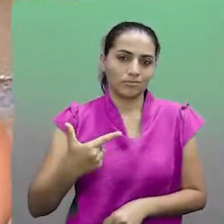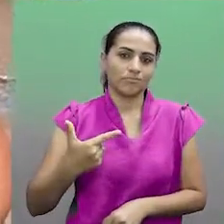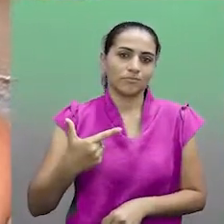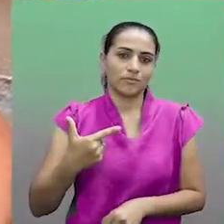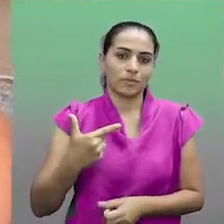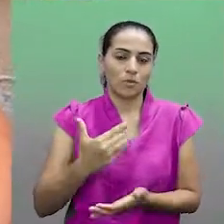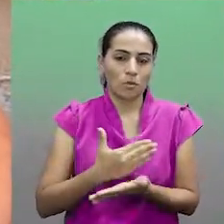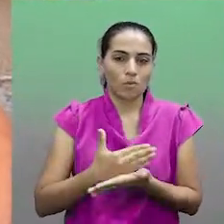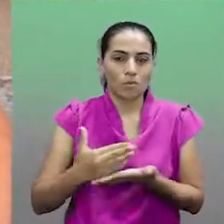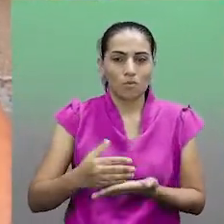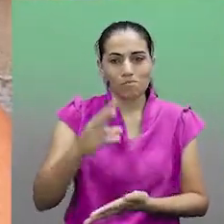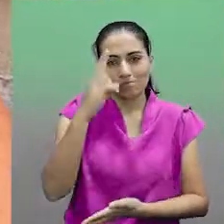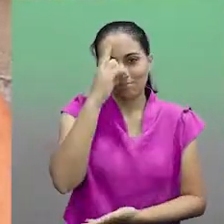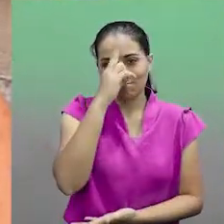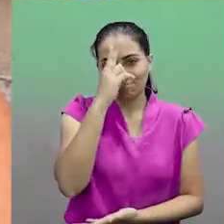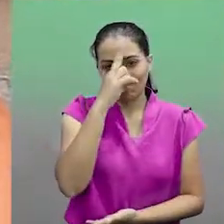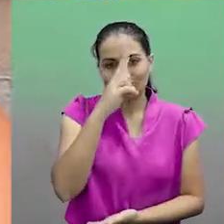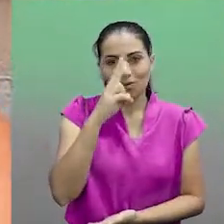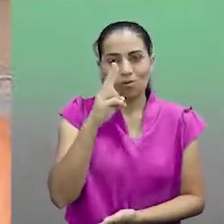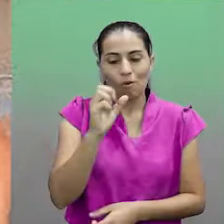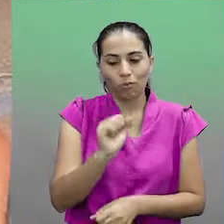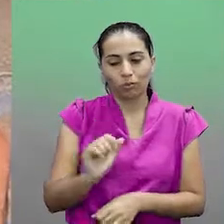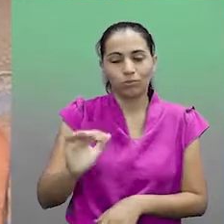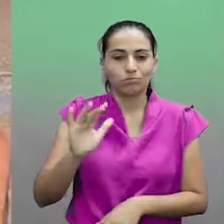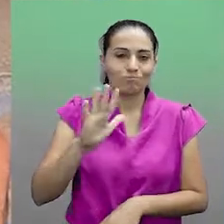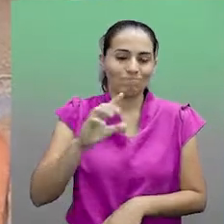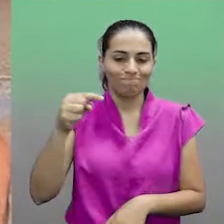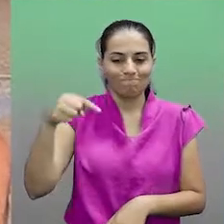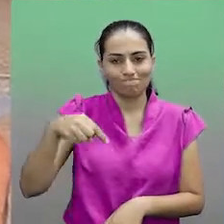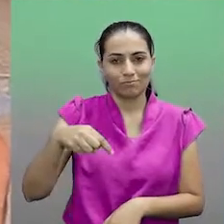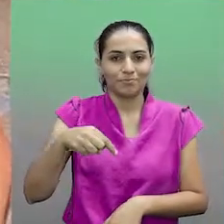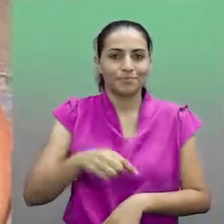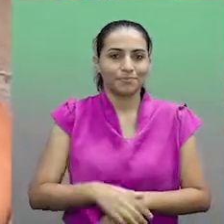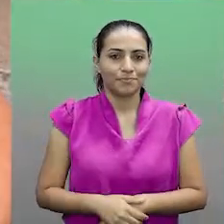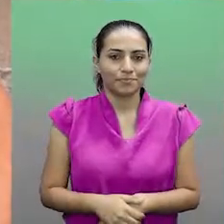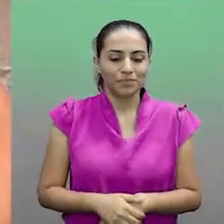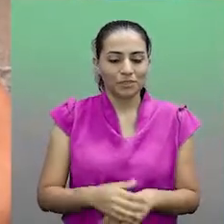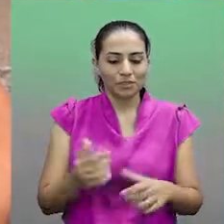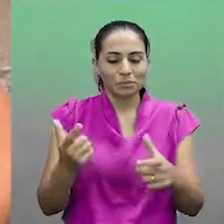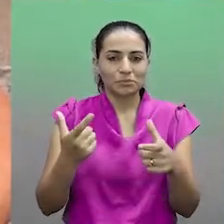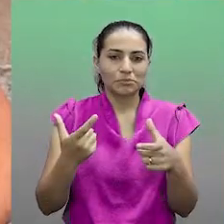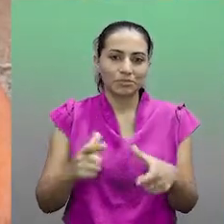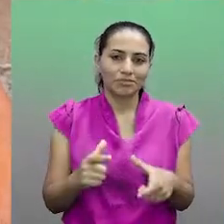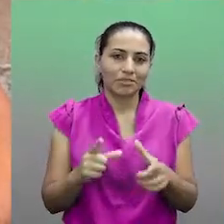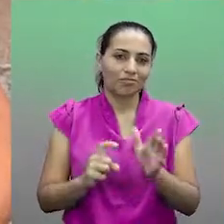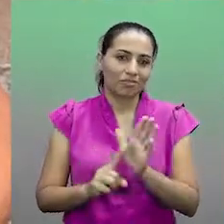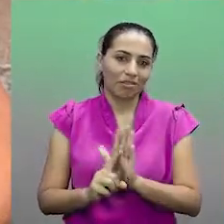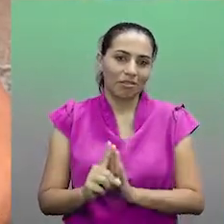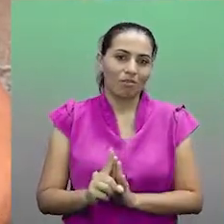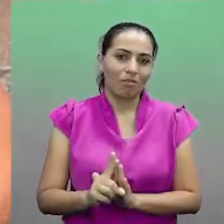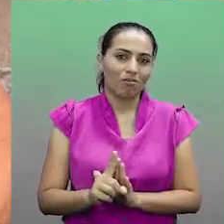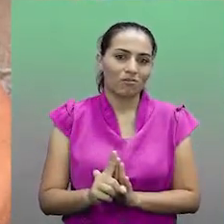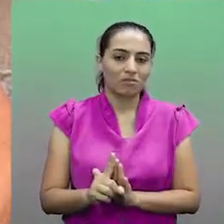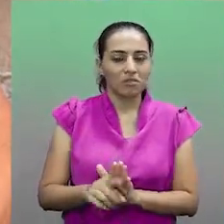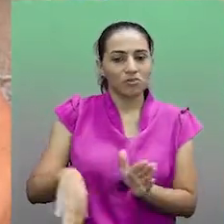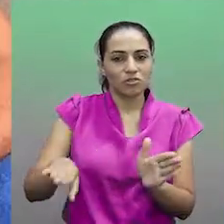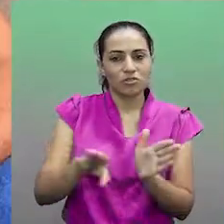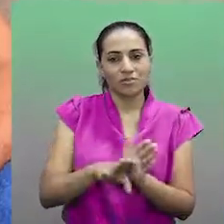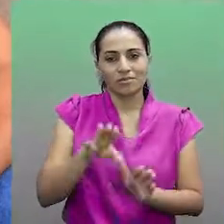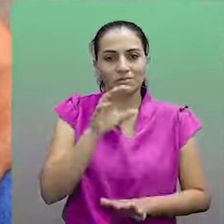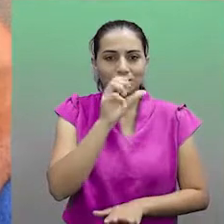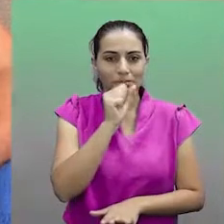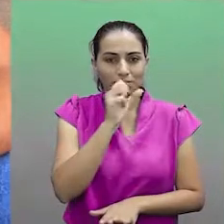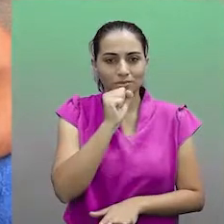Aqui começa a minha história, neste local. Neste lugar, aonde eu cheguei num sábado,